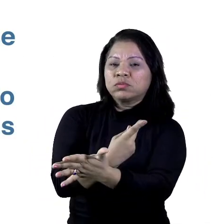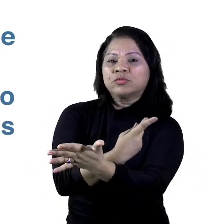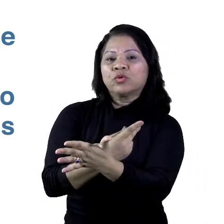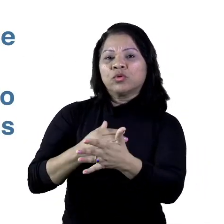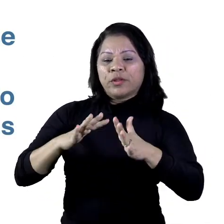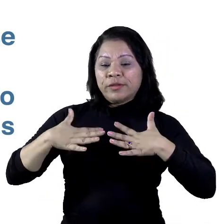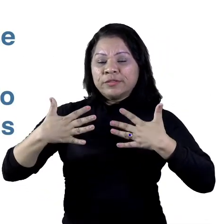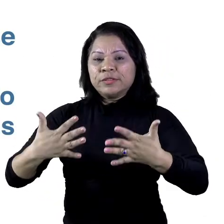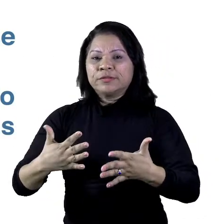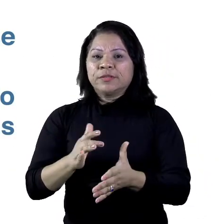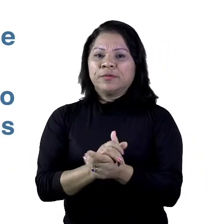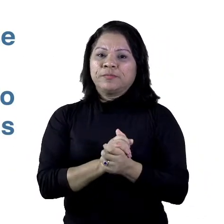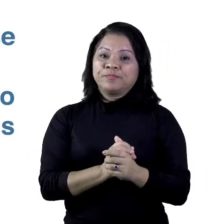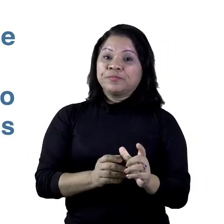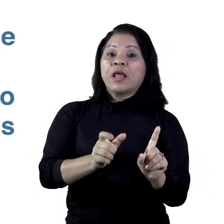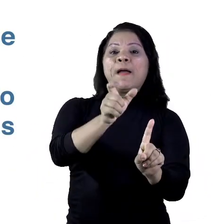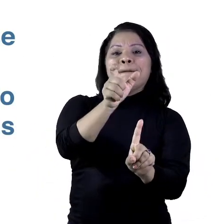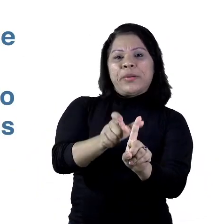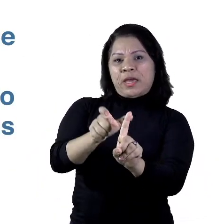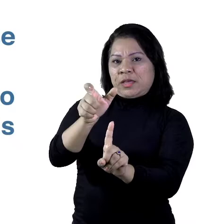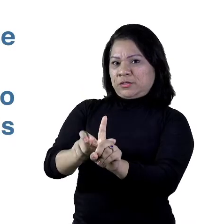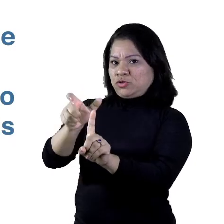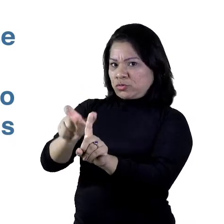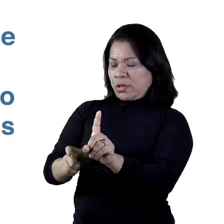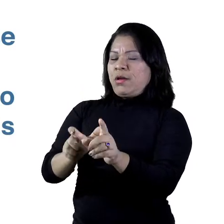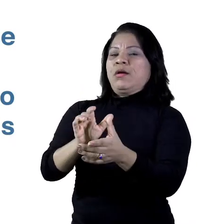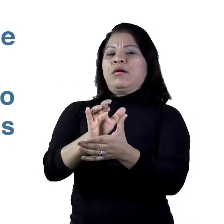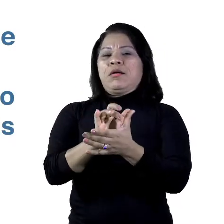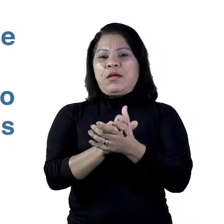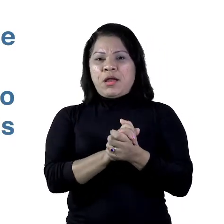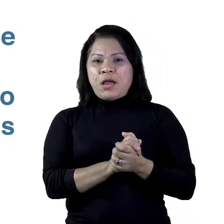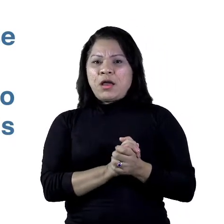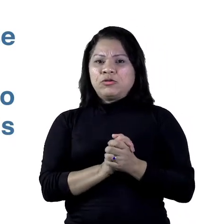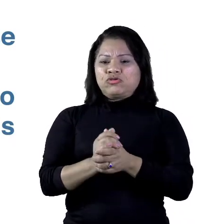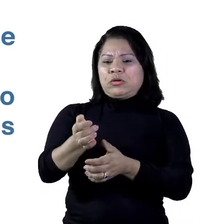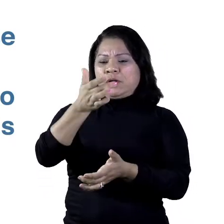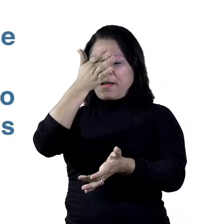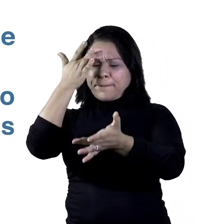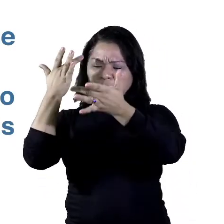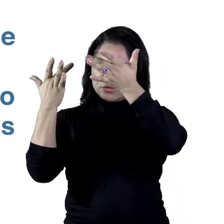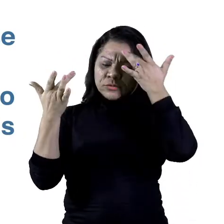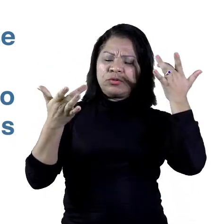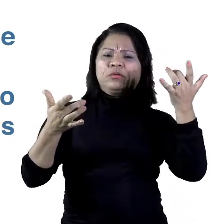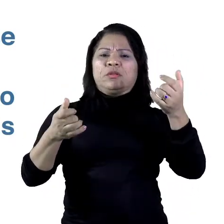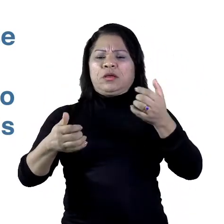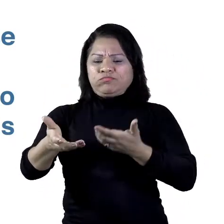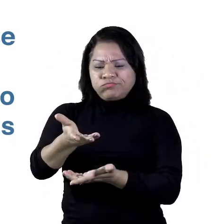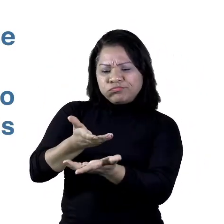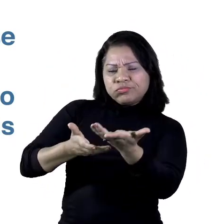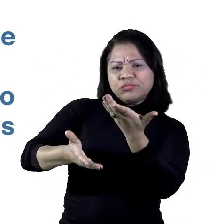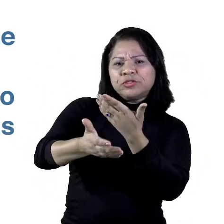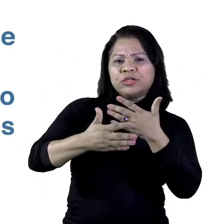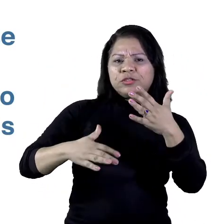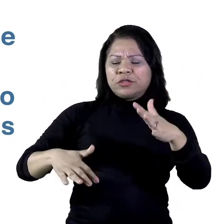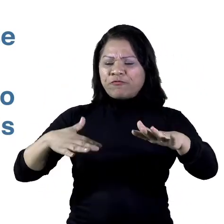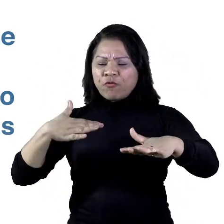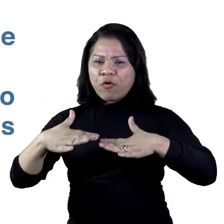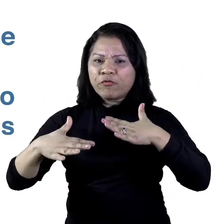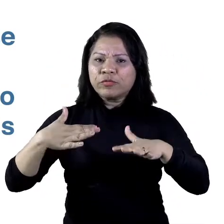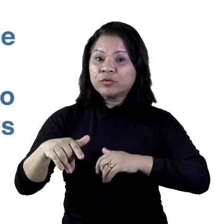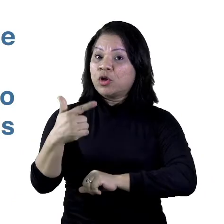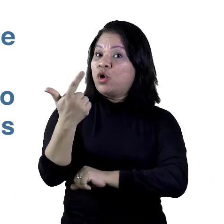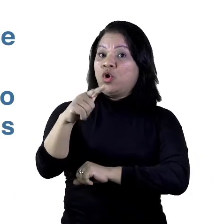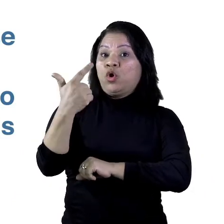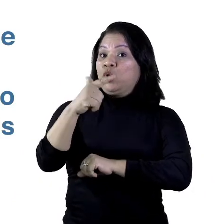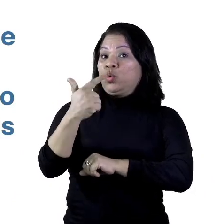personagens, que são as entidades que se envolvem na ação, não existe um narrador,